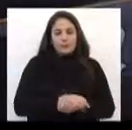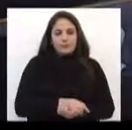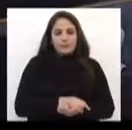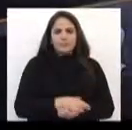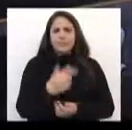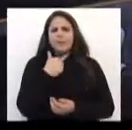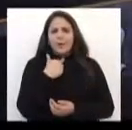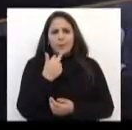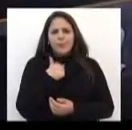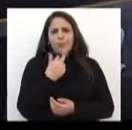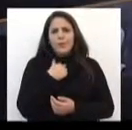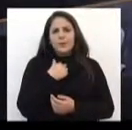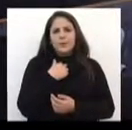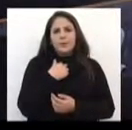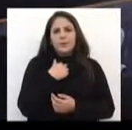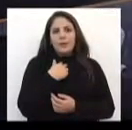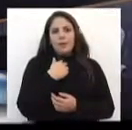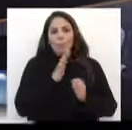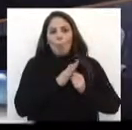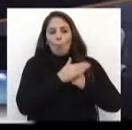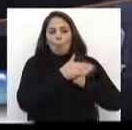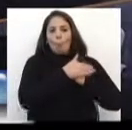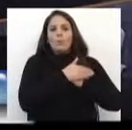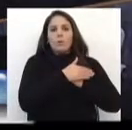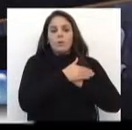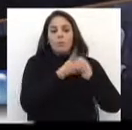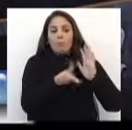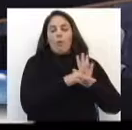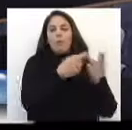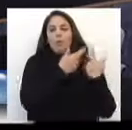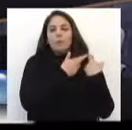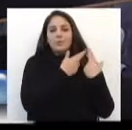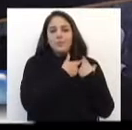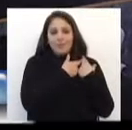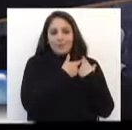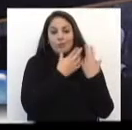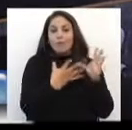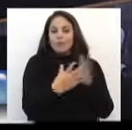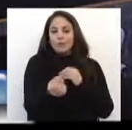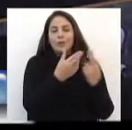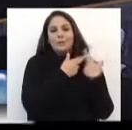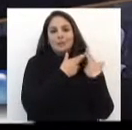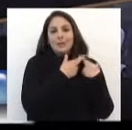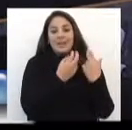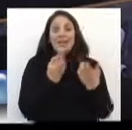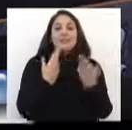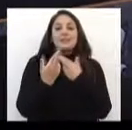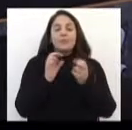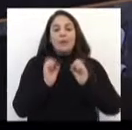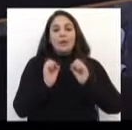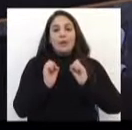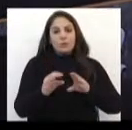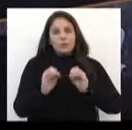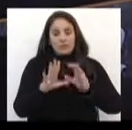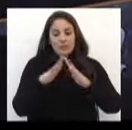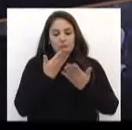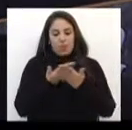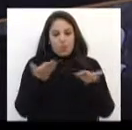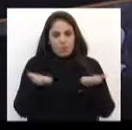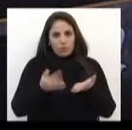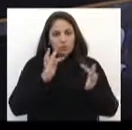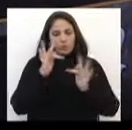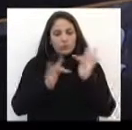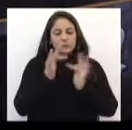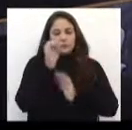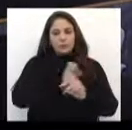Não podem se eximir da sua responsabilidade quanto à educação. A escola hoje tem